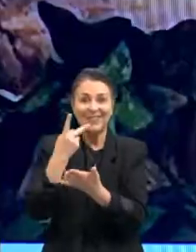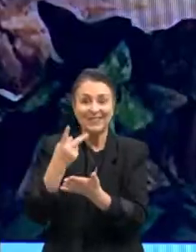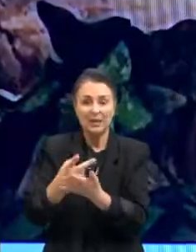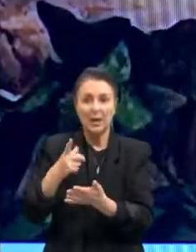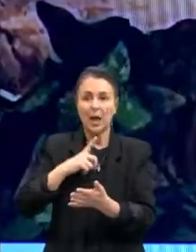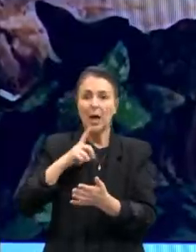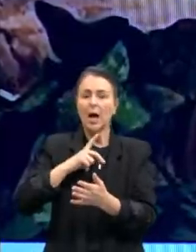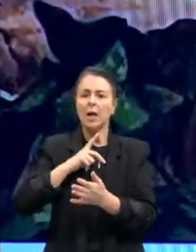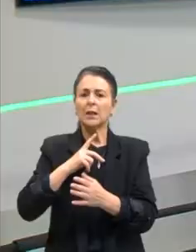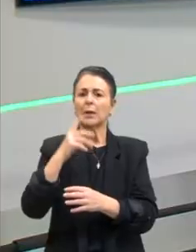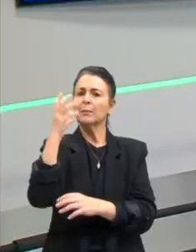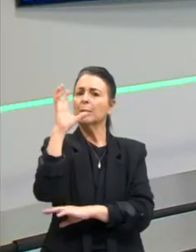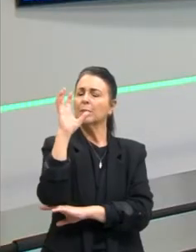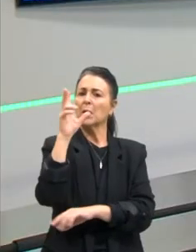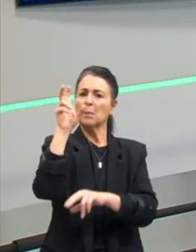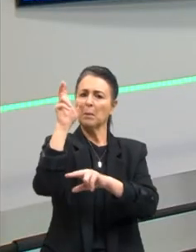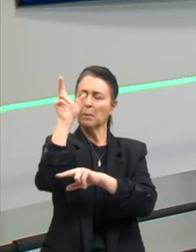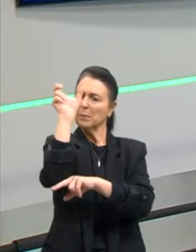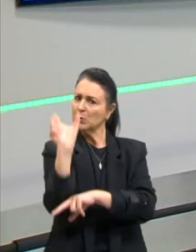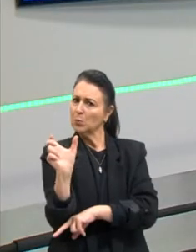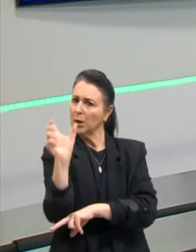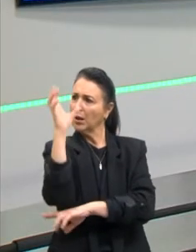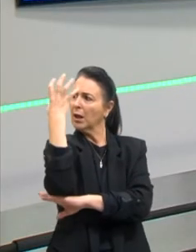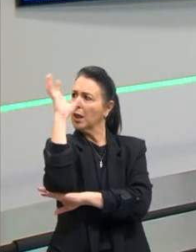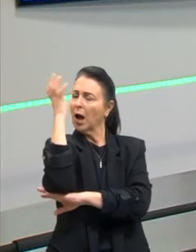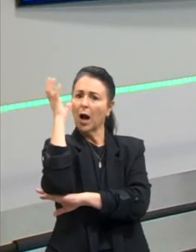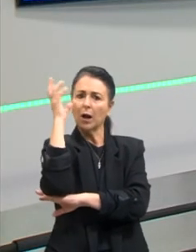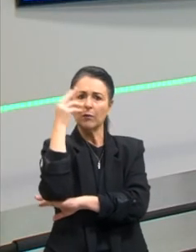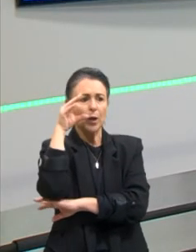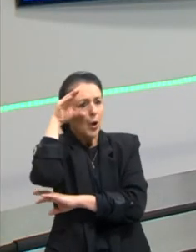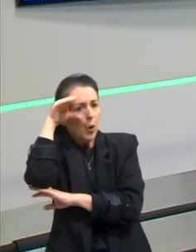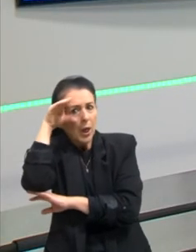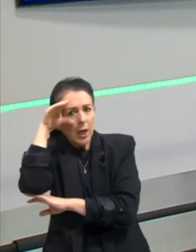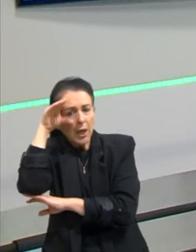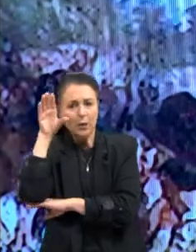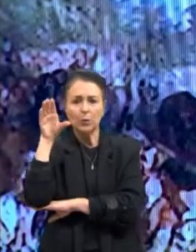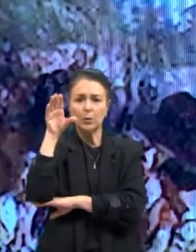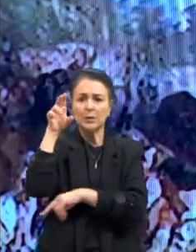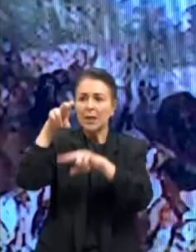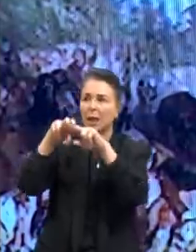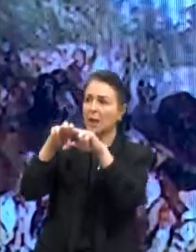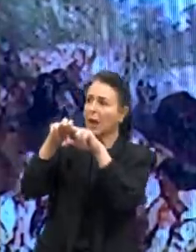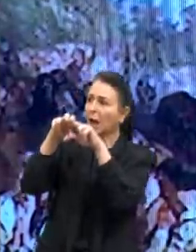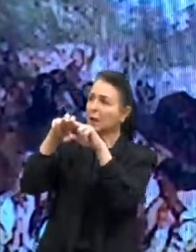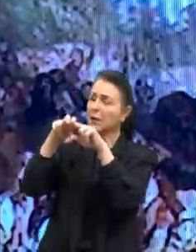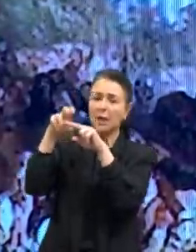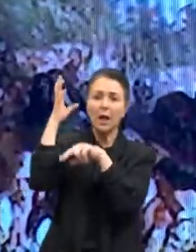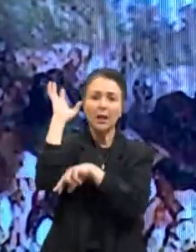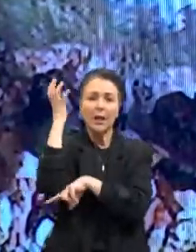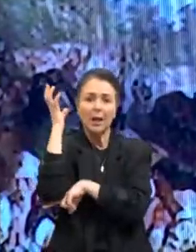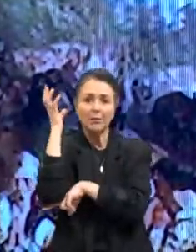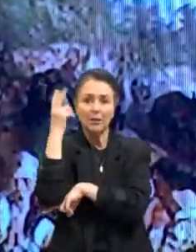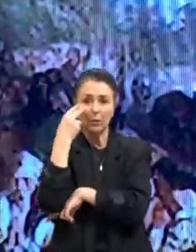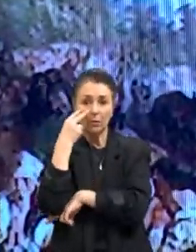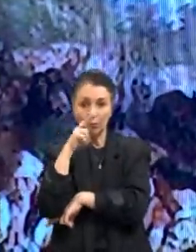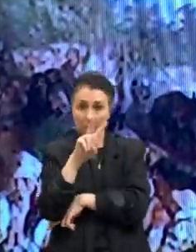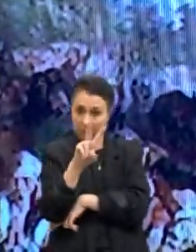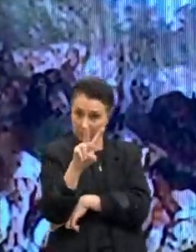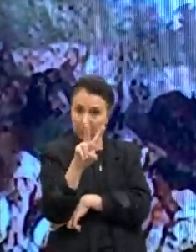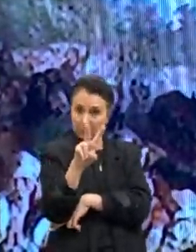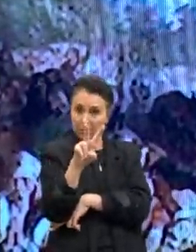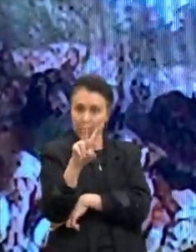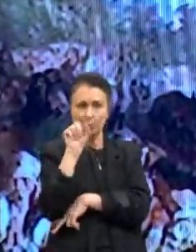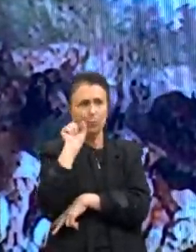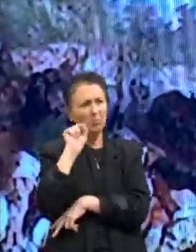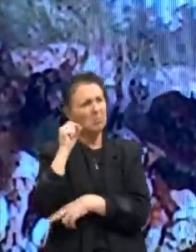da árvore, observando. Então, o povo está olhando para essa cena, para essa missa, para esse